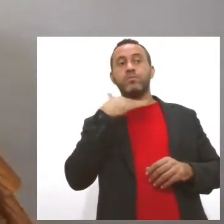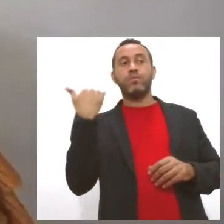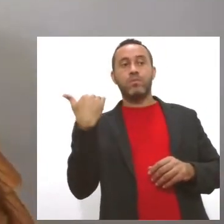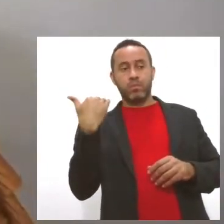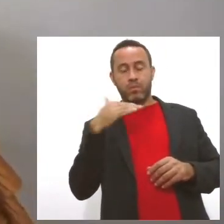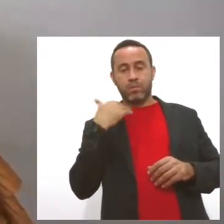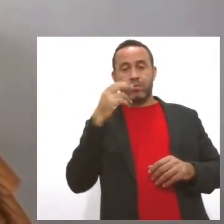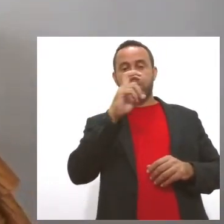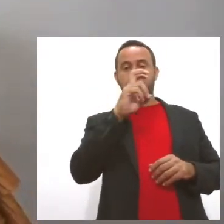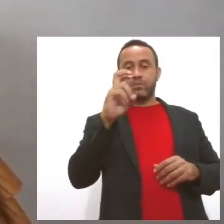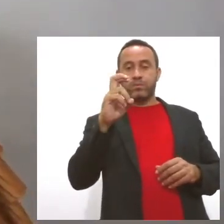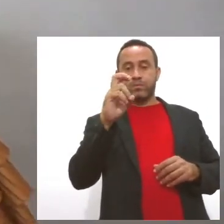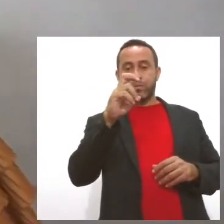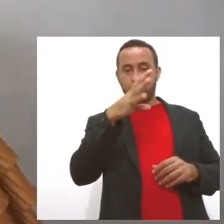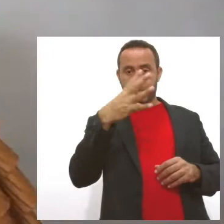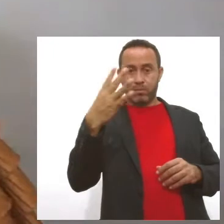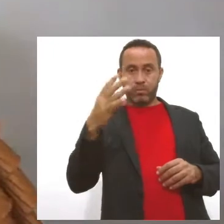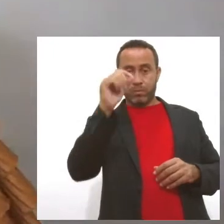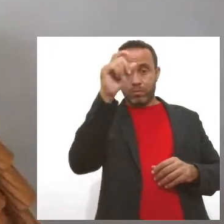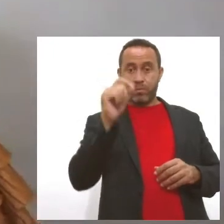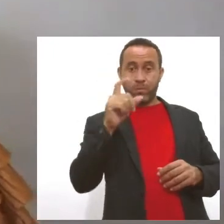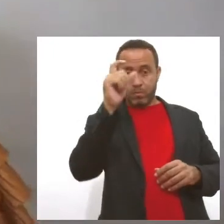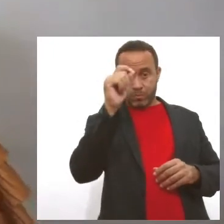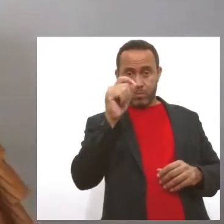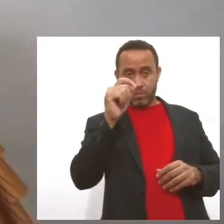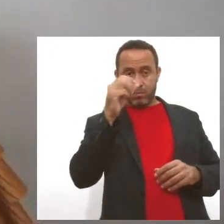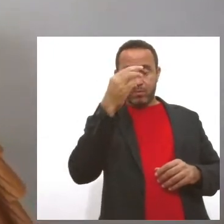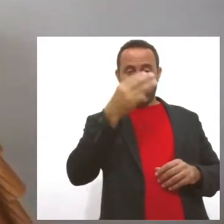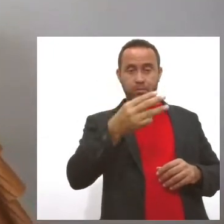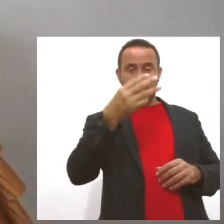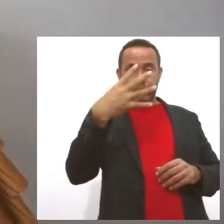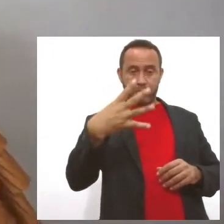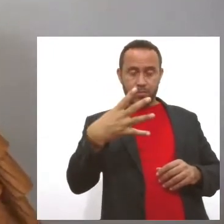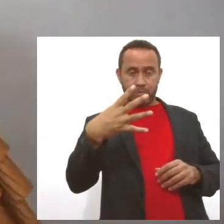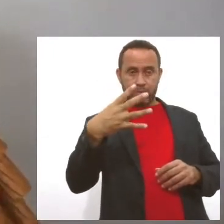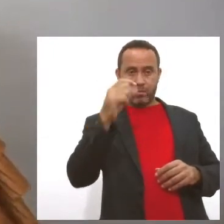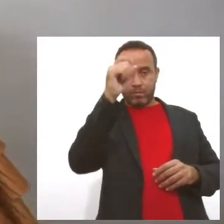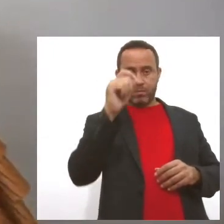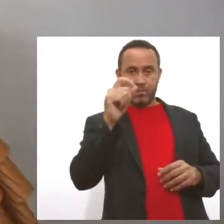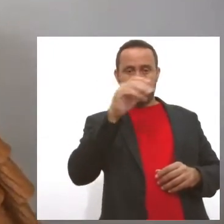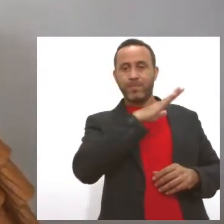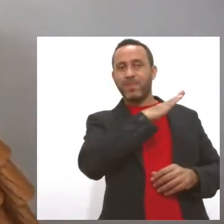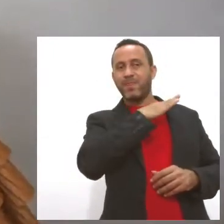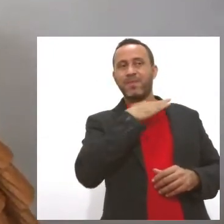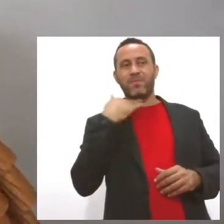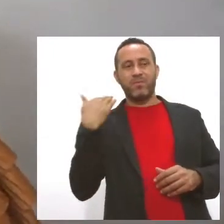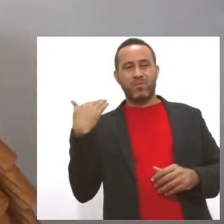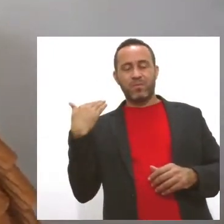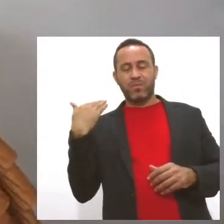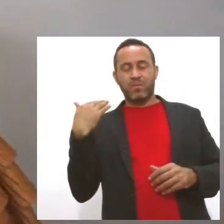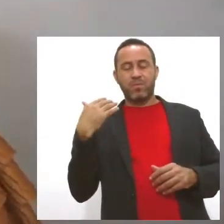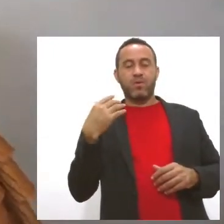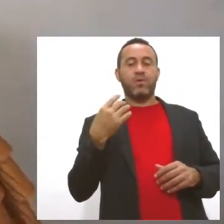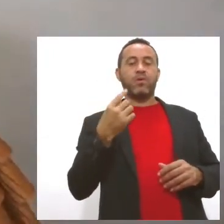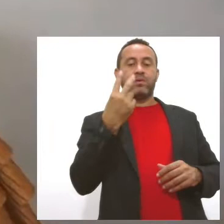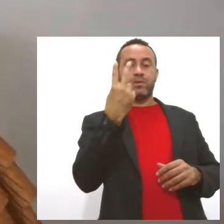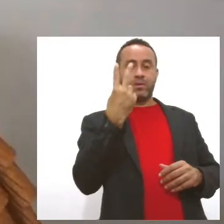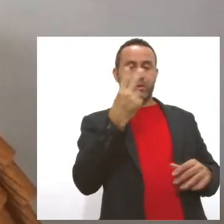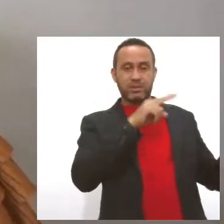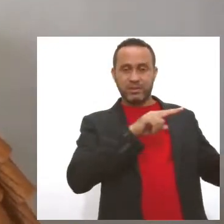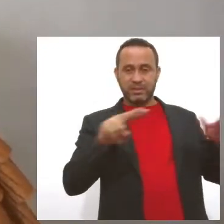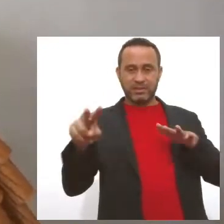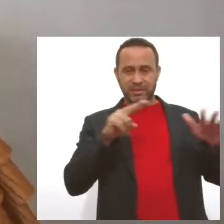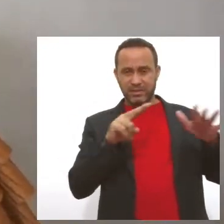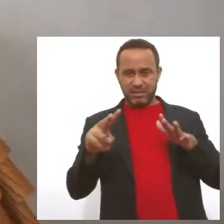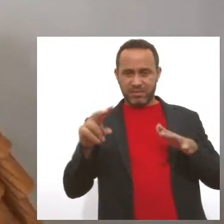% no número de casos e de 34% no número de óbitos nas últimas quatro semanas. Olha a velocidade